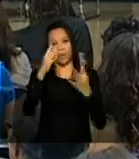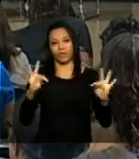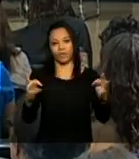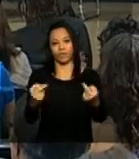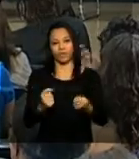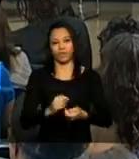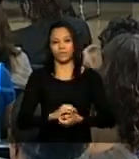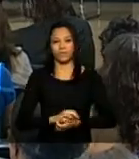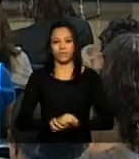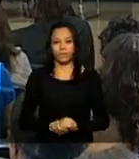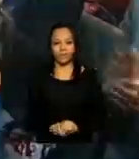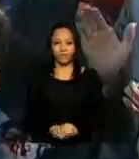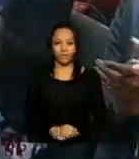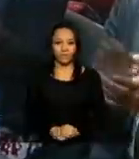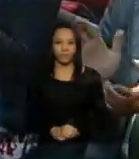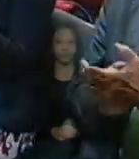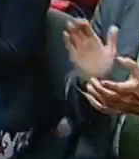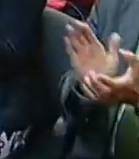todos